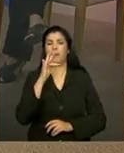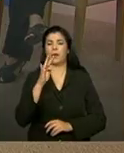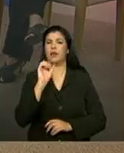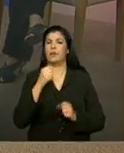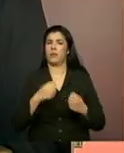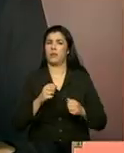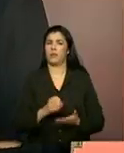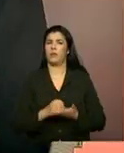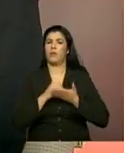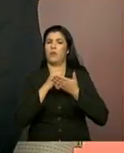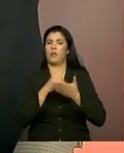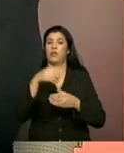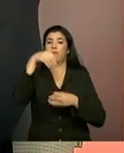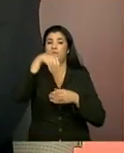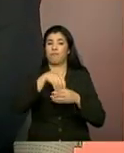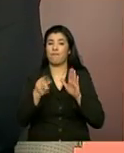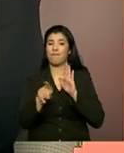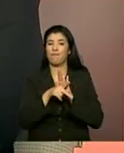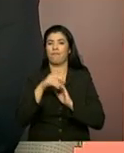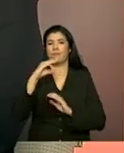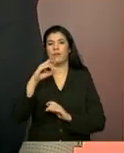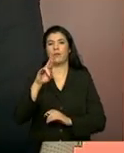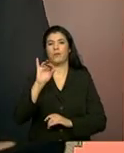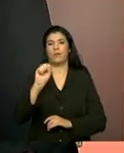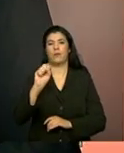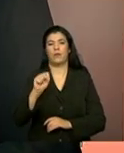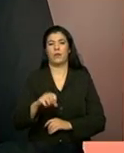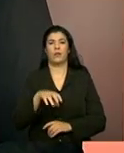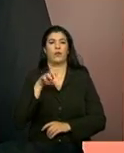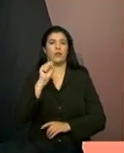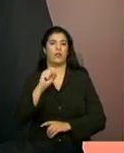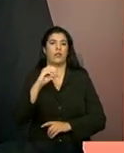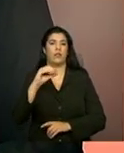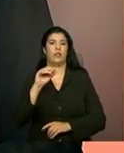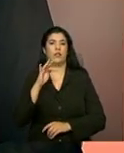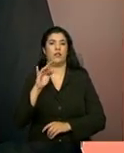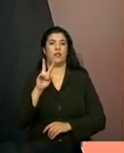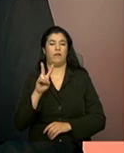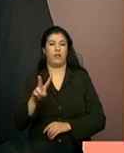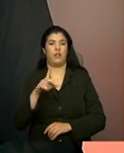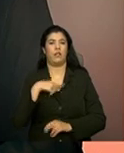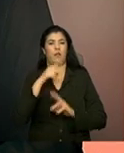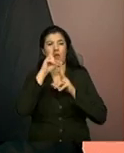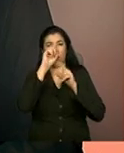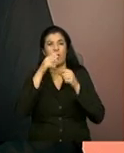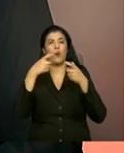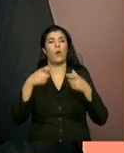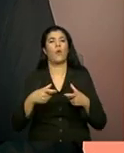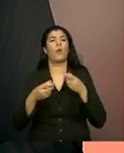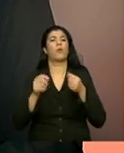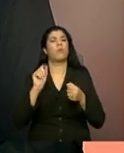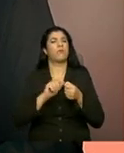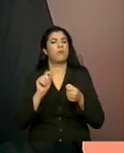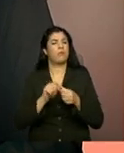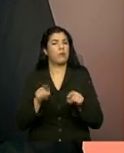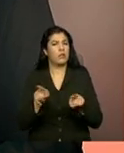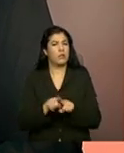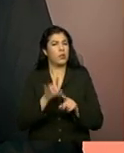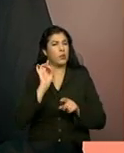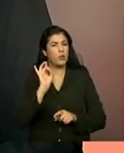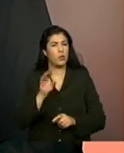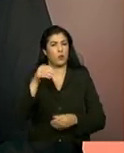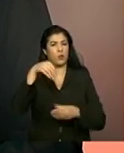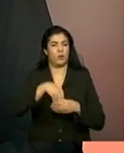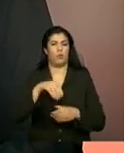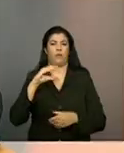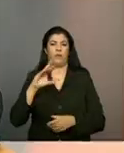no CRAS, não é isso? E o serviço de convivência e fortalecimento de vínculo também deve ser executado apenas no